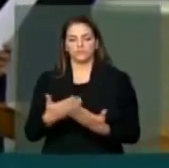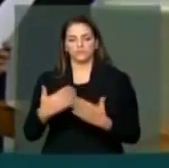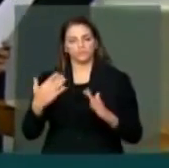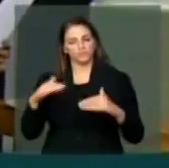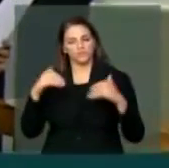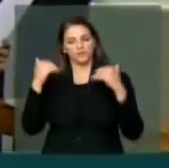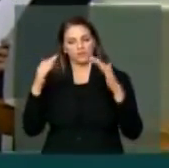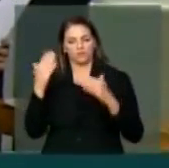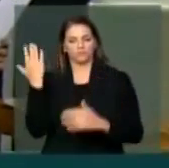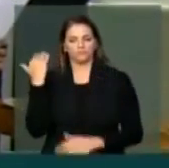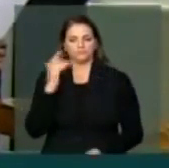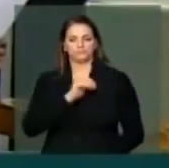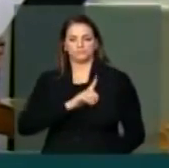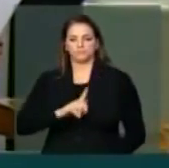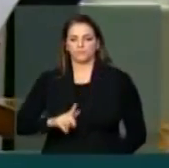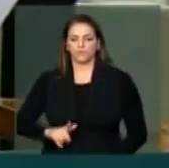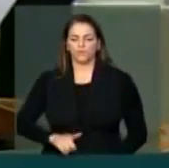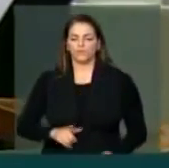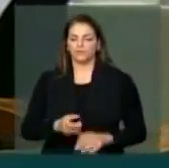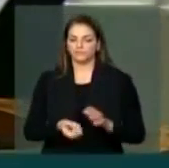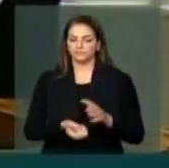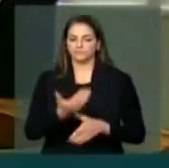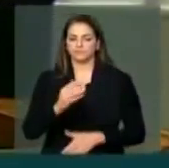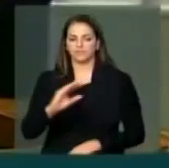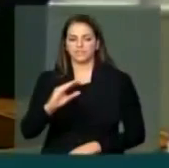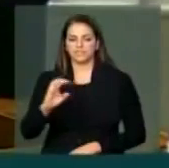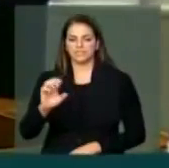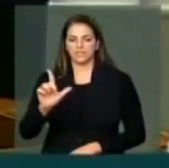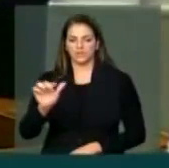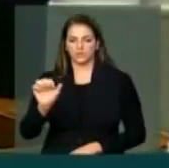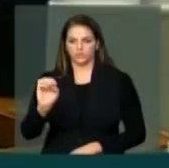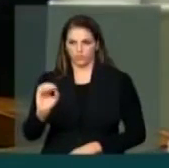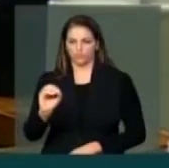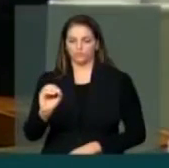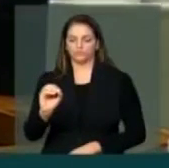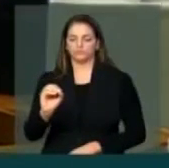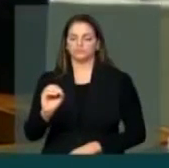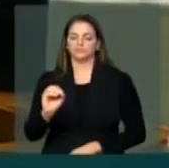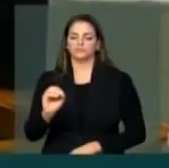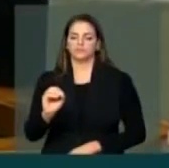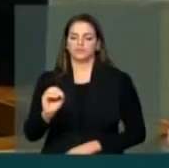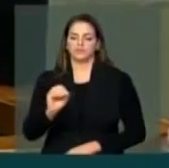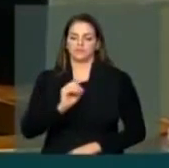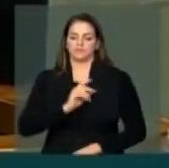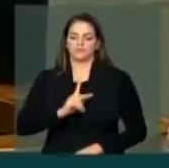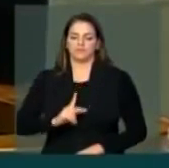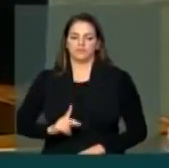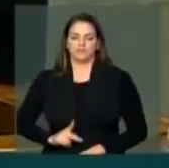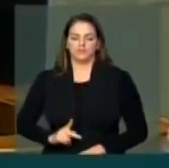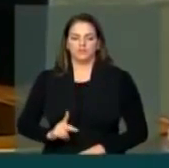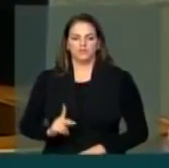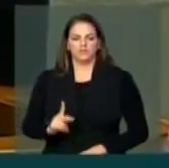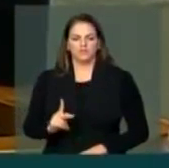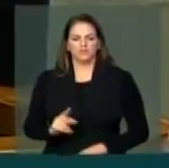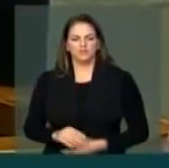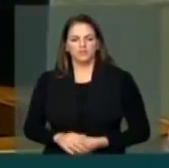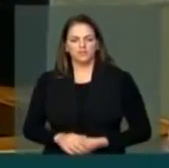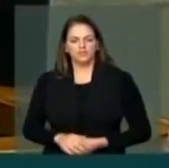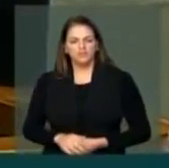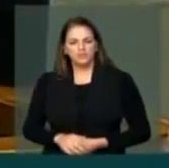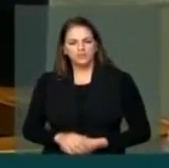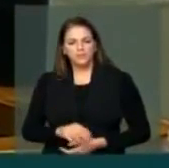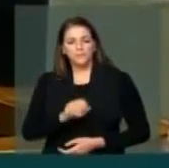pelo então governador de saudosa memória, Celso Ramos, pela gestão do presidente do Conselho de Estadual Educação e Mérito